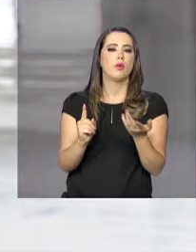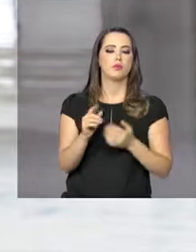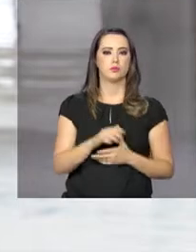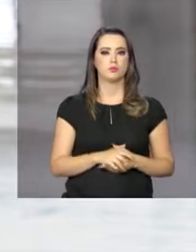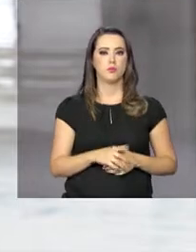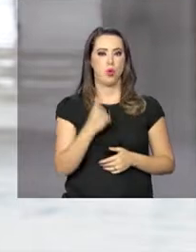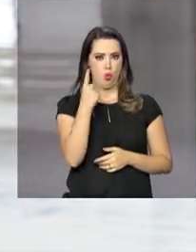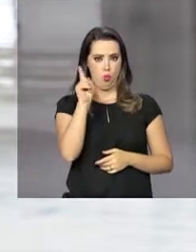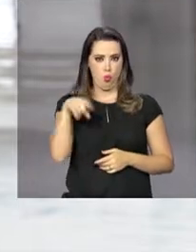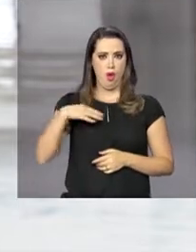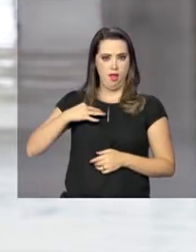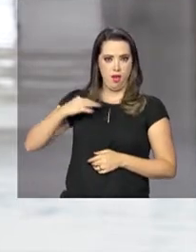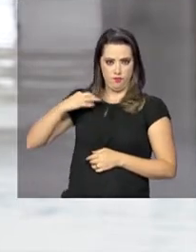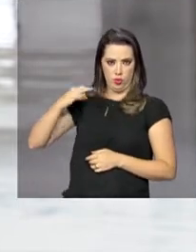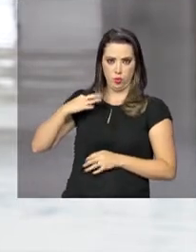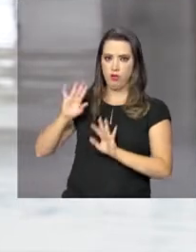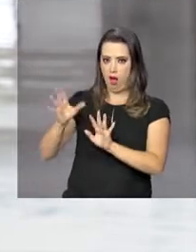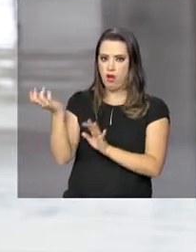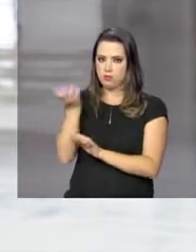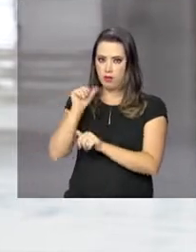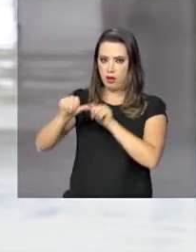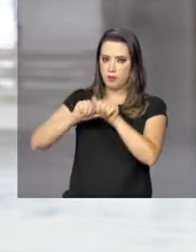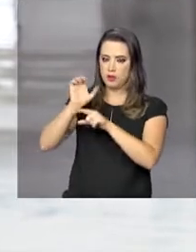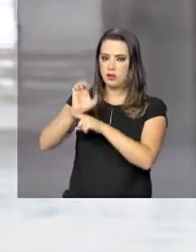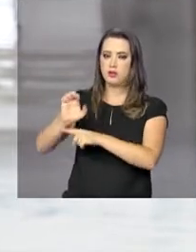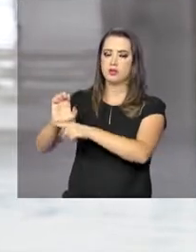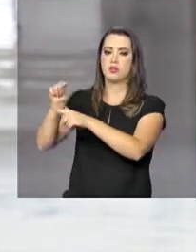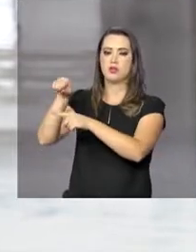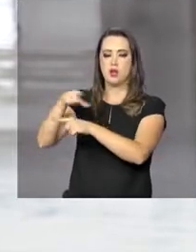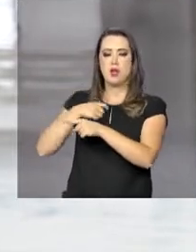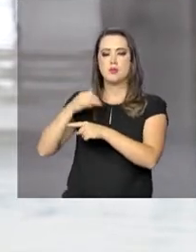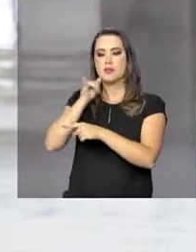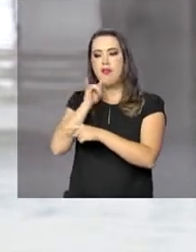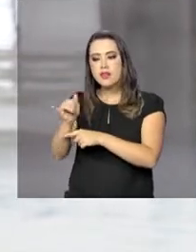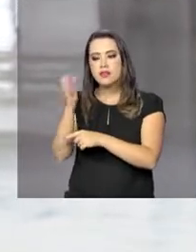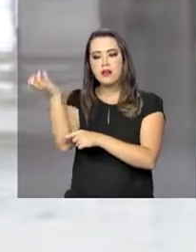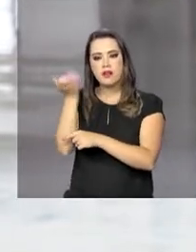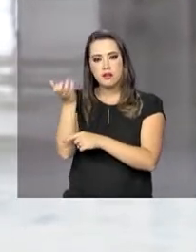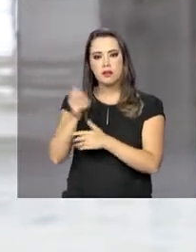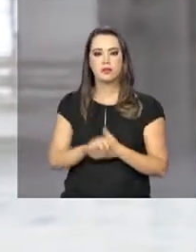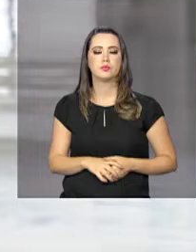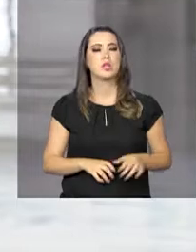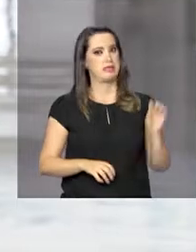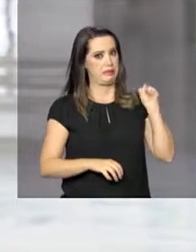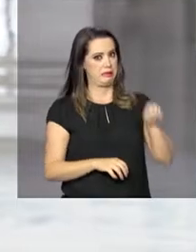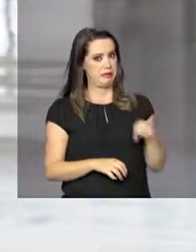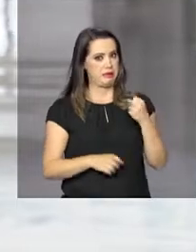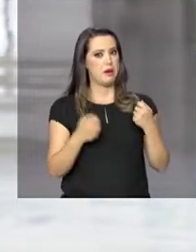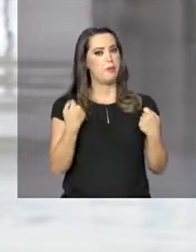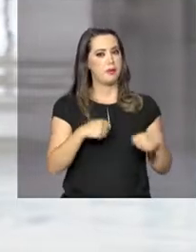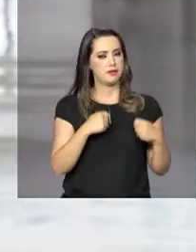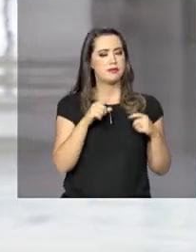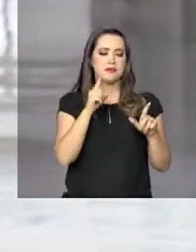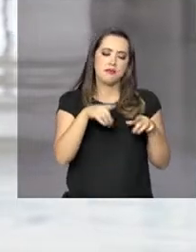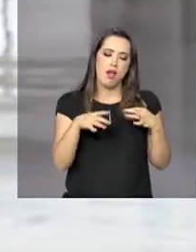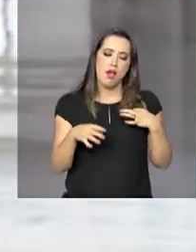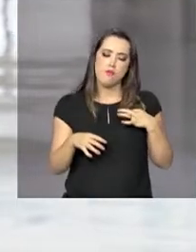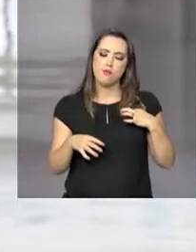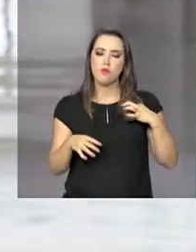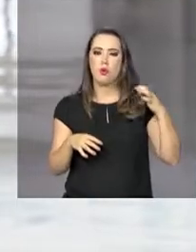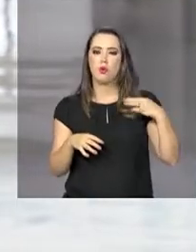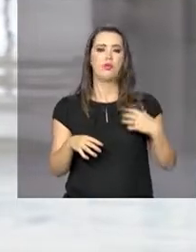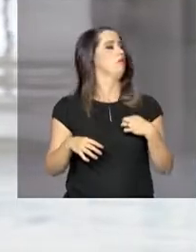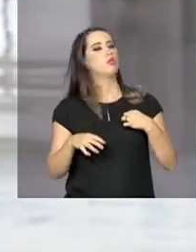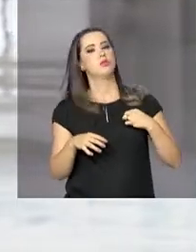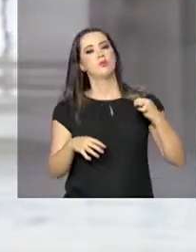vontade, o estrangeiro que quiser mudar de cidade, ele tem que declarar isso, né? Exatamente, é um processo voluntário, a pessoa precisa